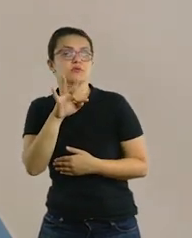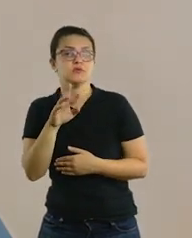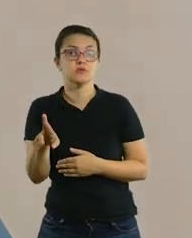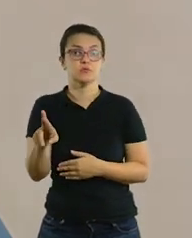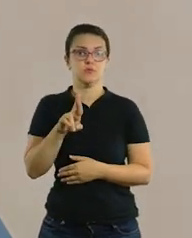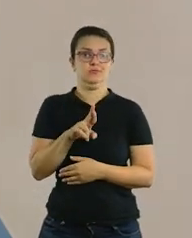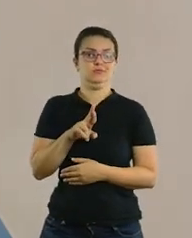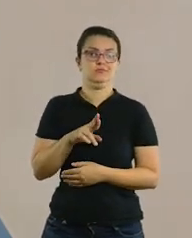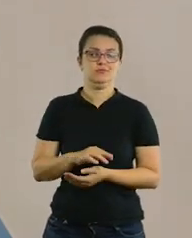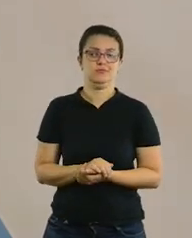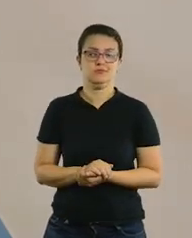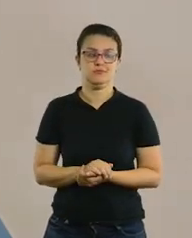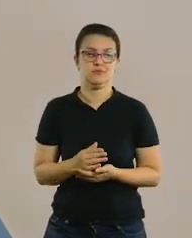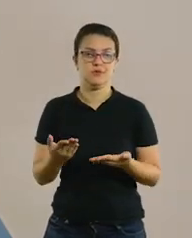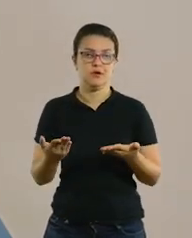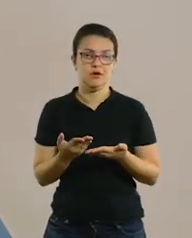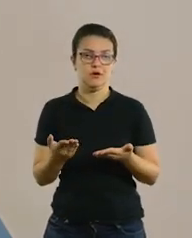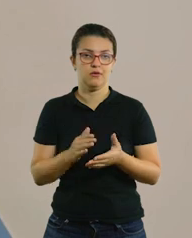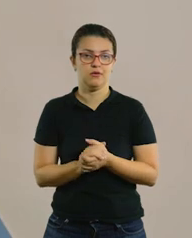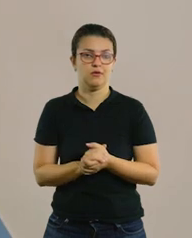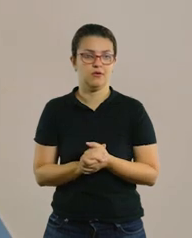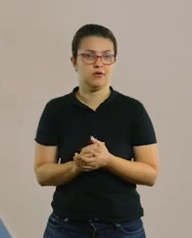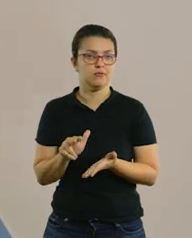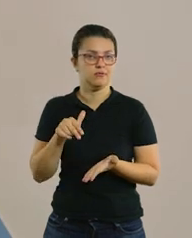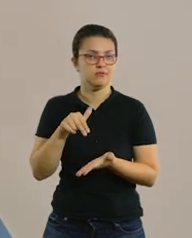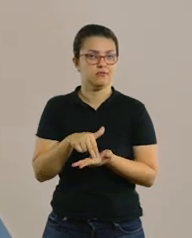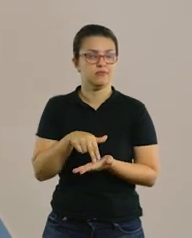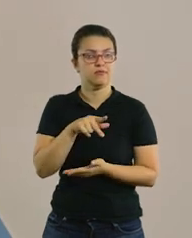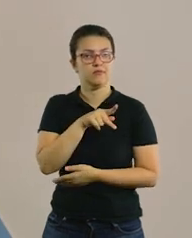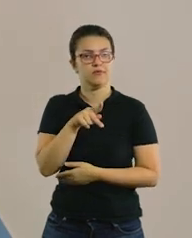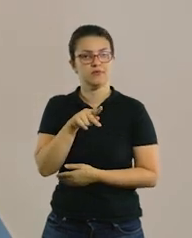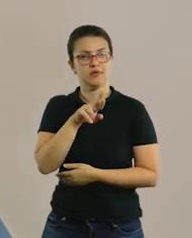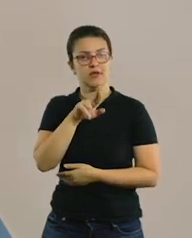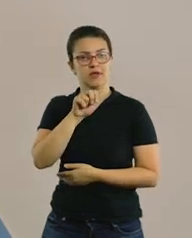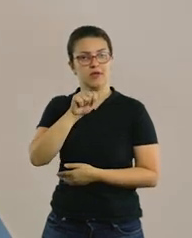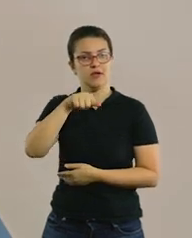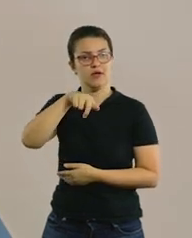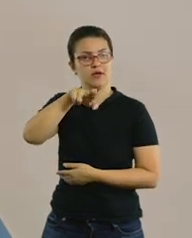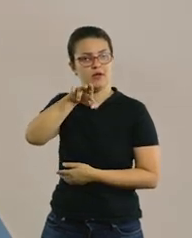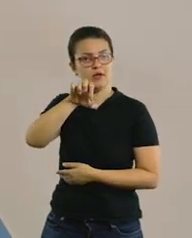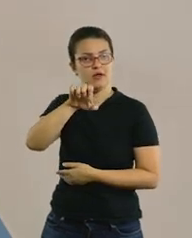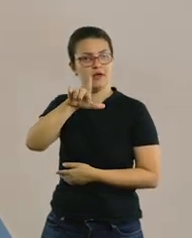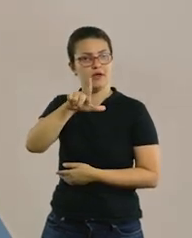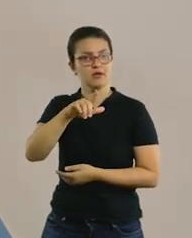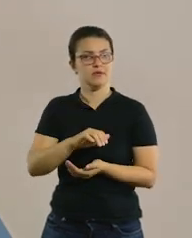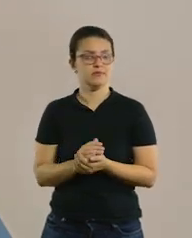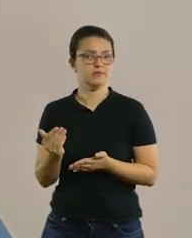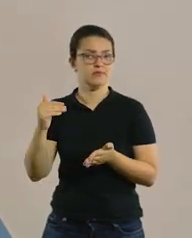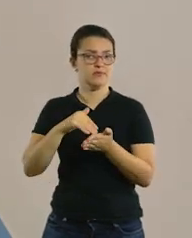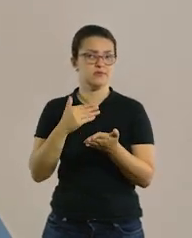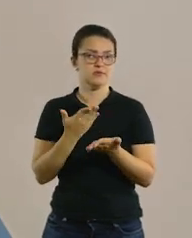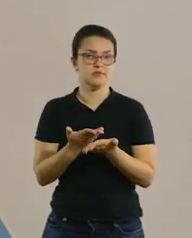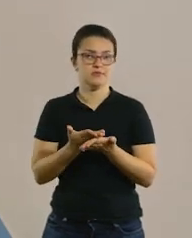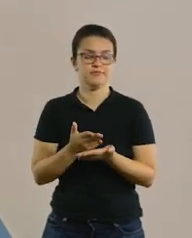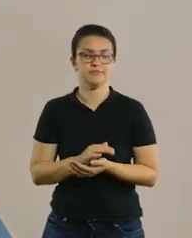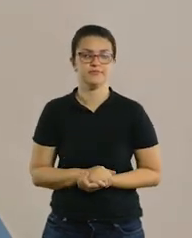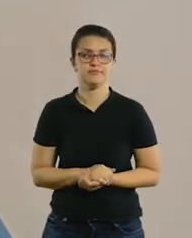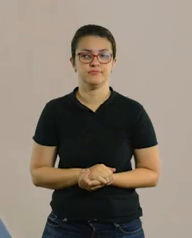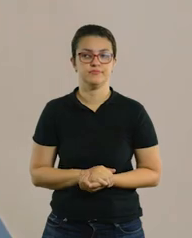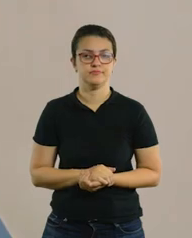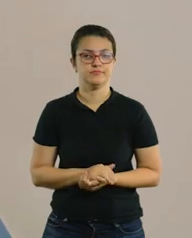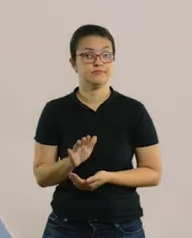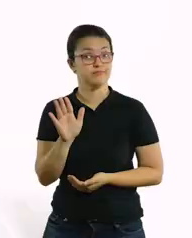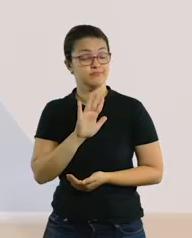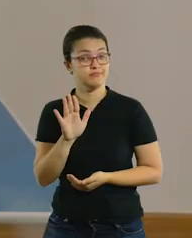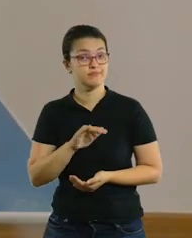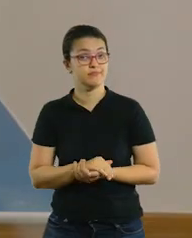Eu fico então aqui com essas atividades. Agora, eu fico com a professora Raquel com as atividades das demais séries. See you in the next